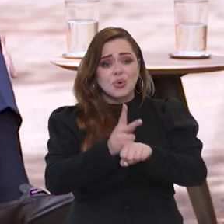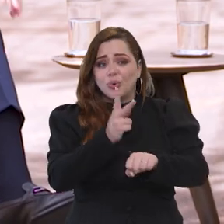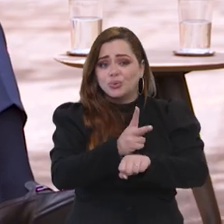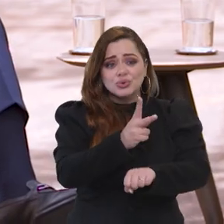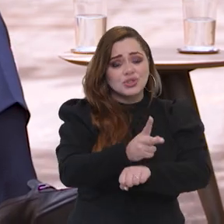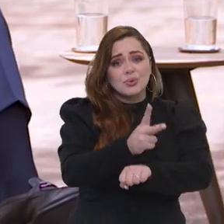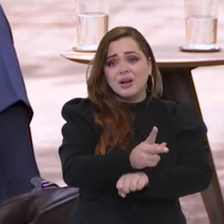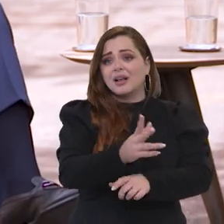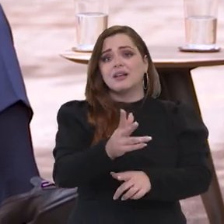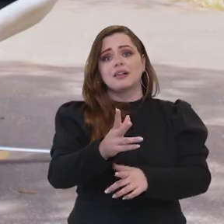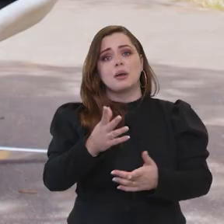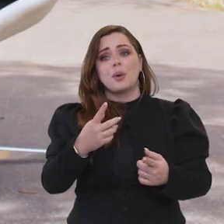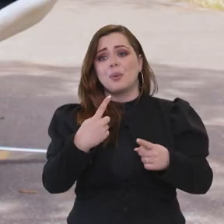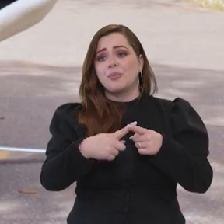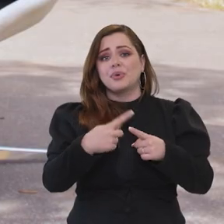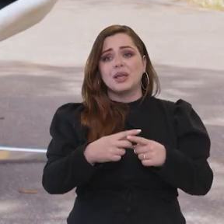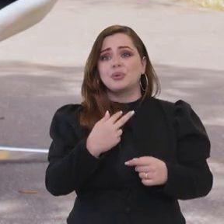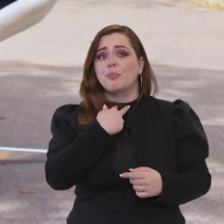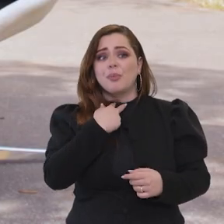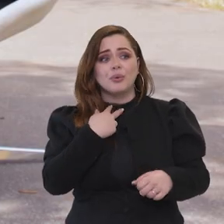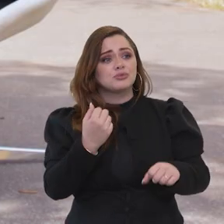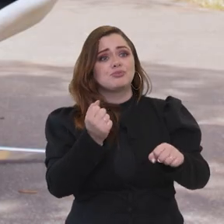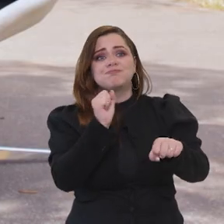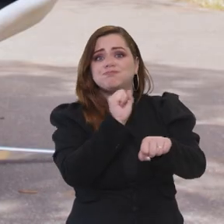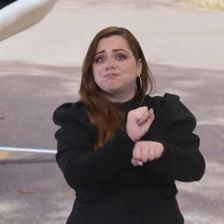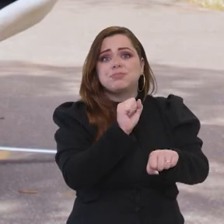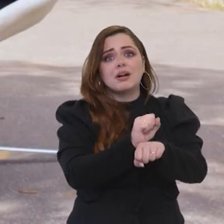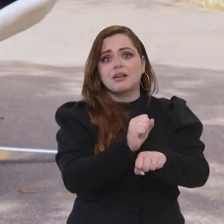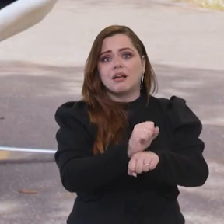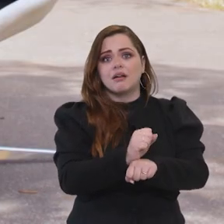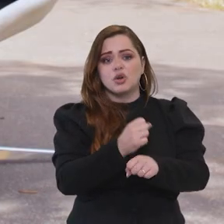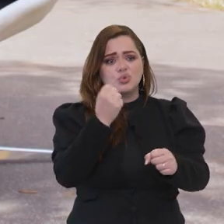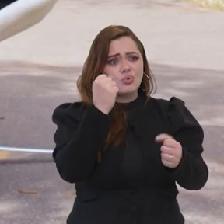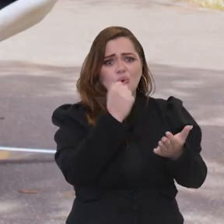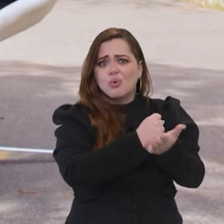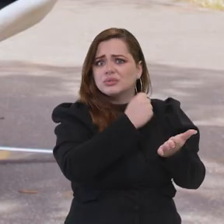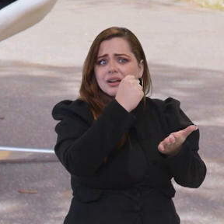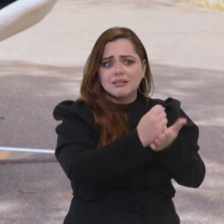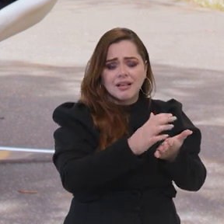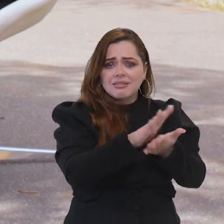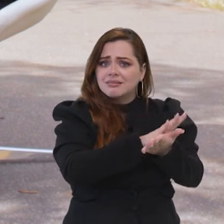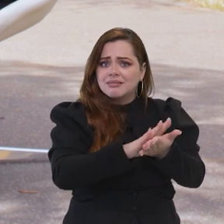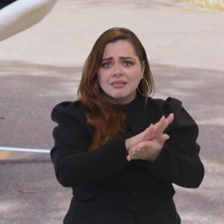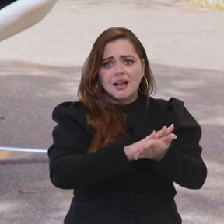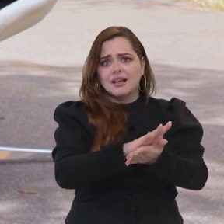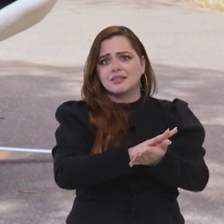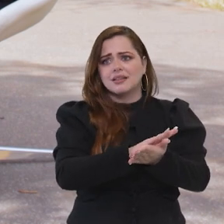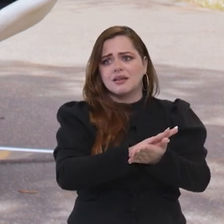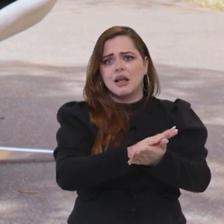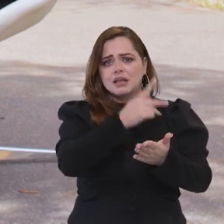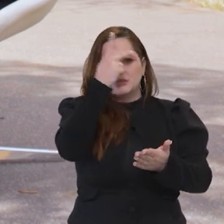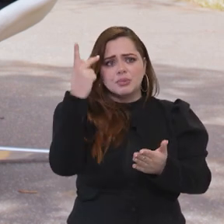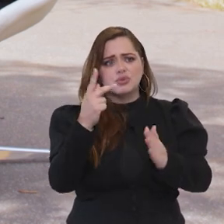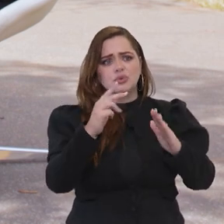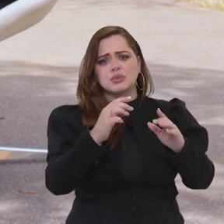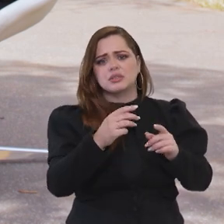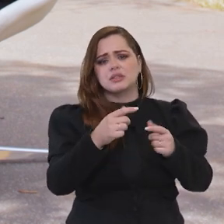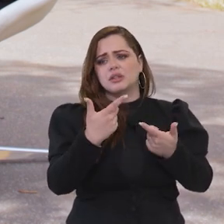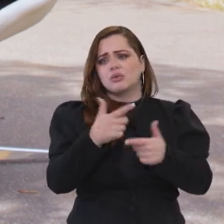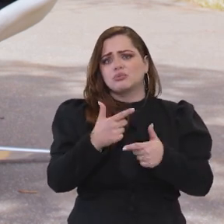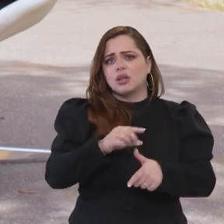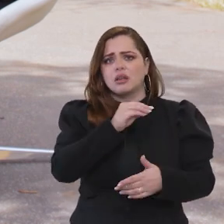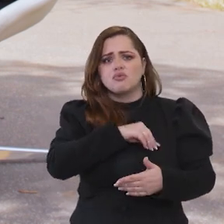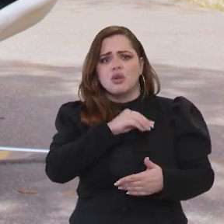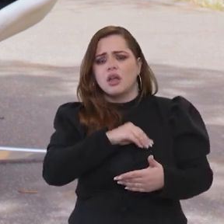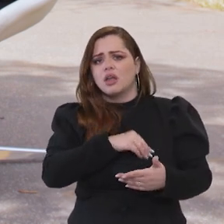pode ter uma lacuna, como aconteceu nos últimos quatro anos, de a gente não contratar uma única unidade habitacional para o faixa 1. Isso